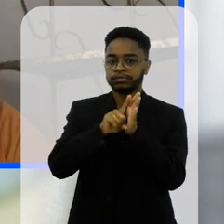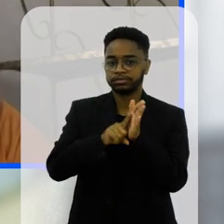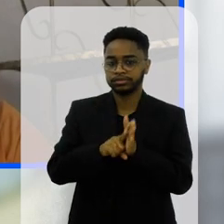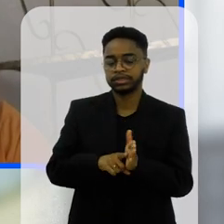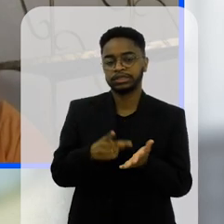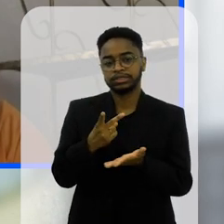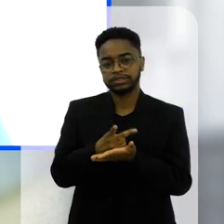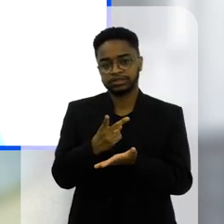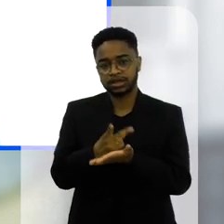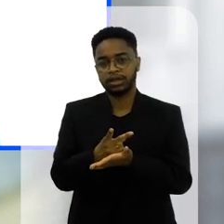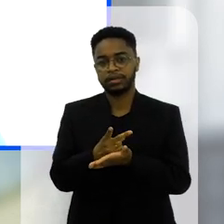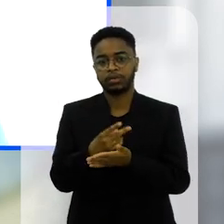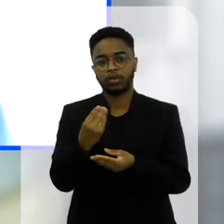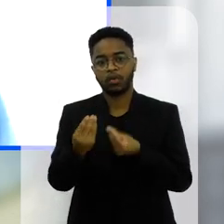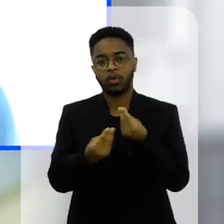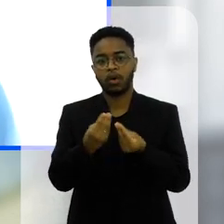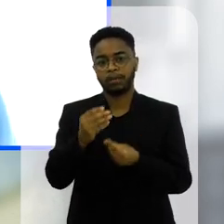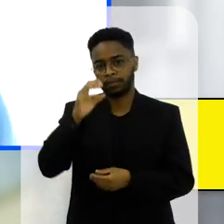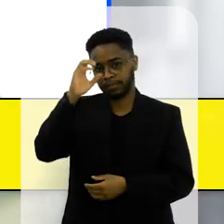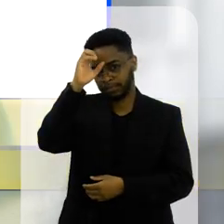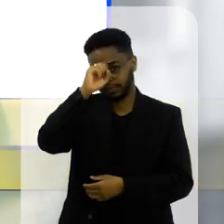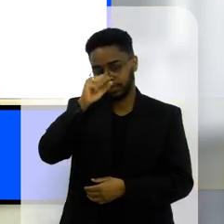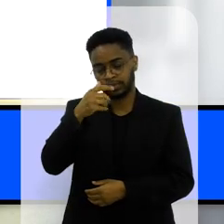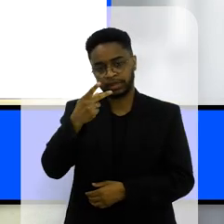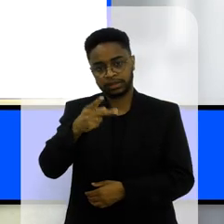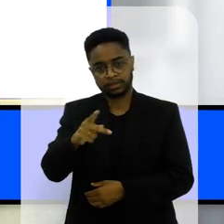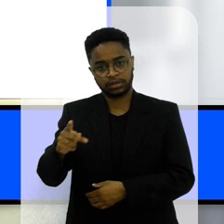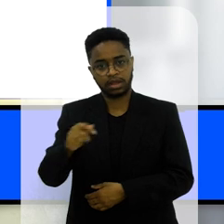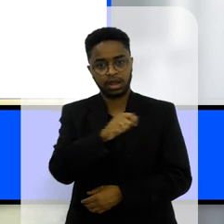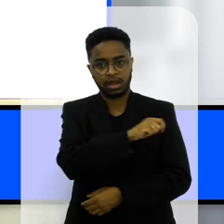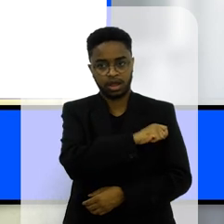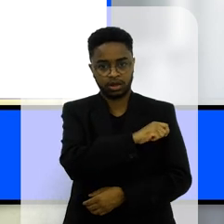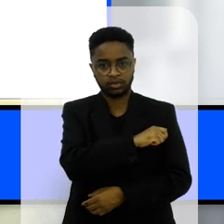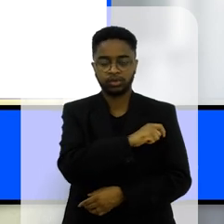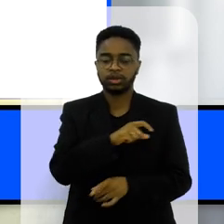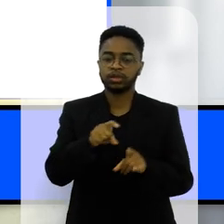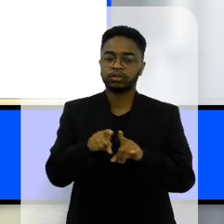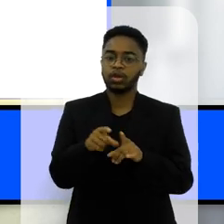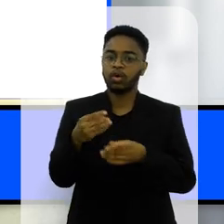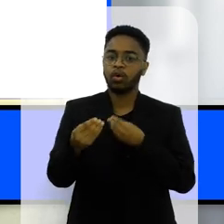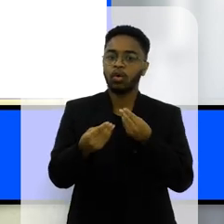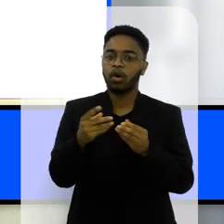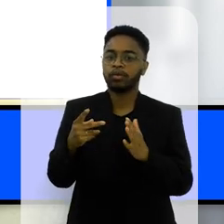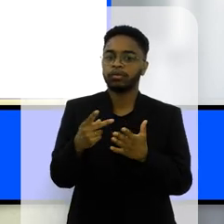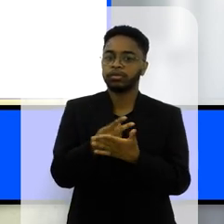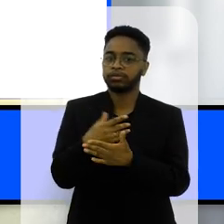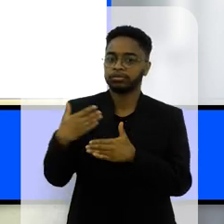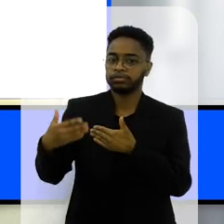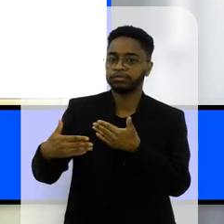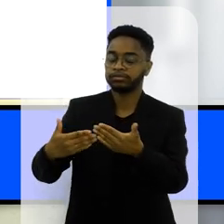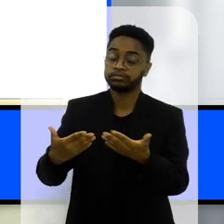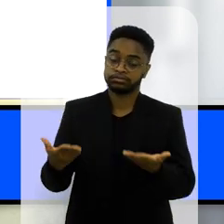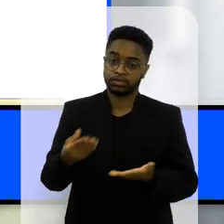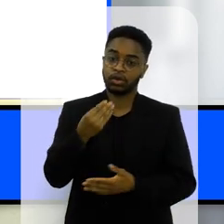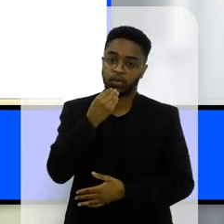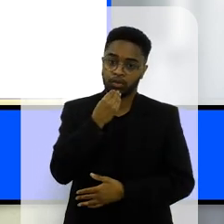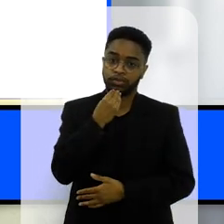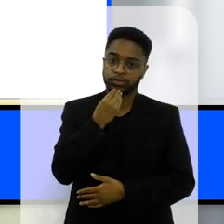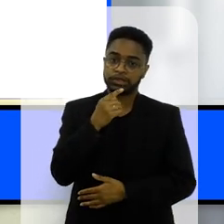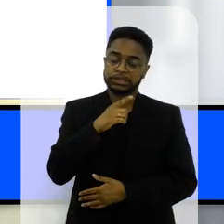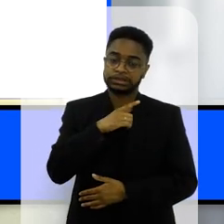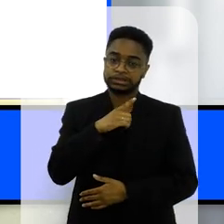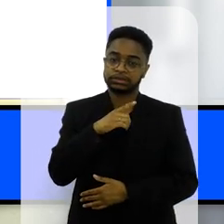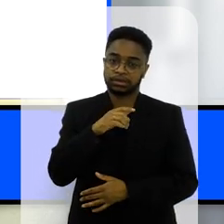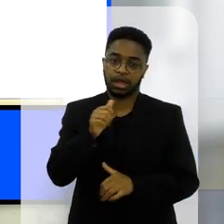constante né da nível de aprendizagem dos nossos alunos né como que isso está se evoluindo então certamente